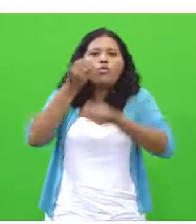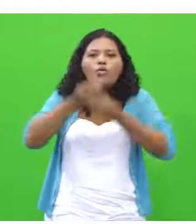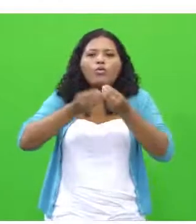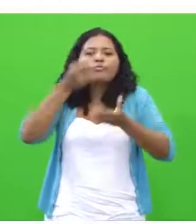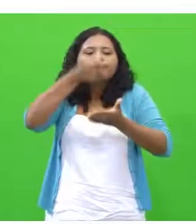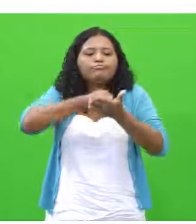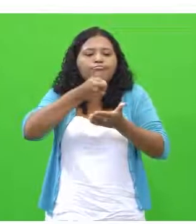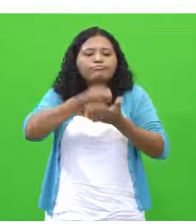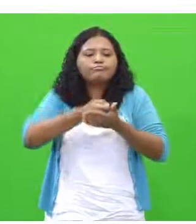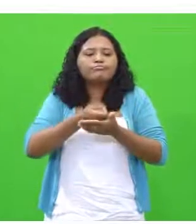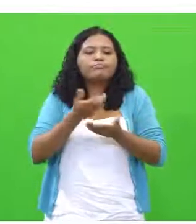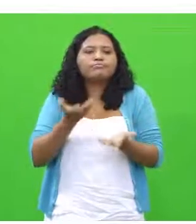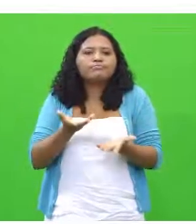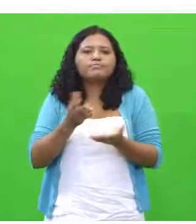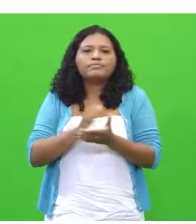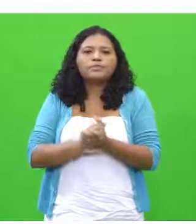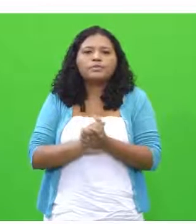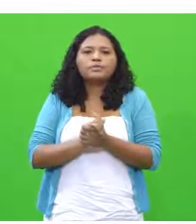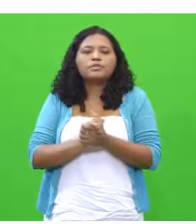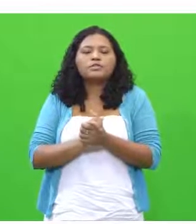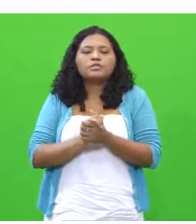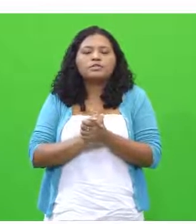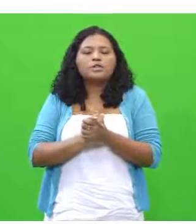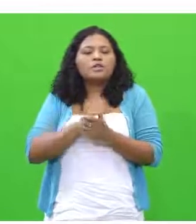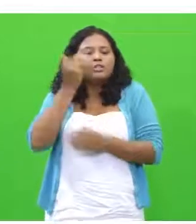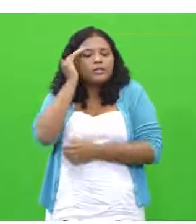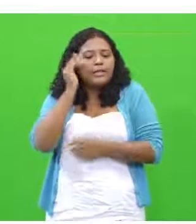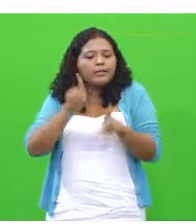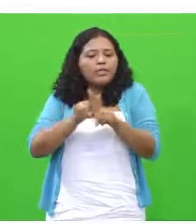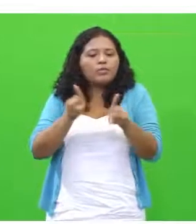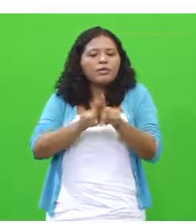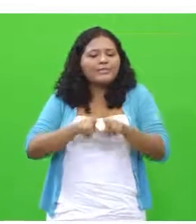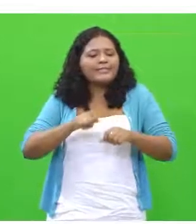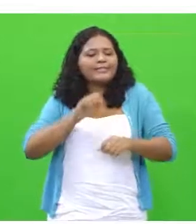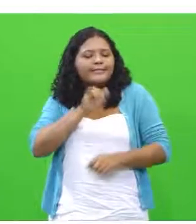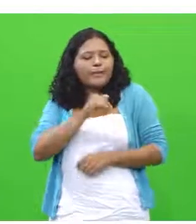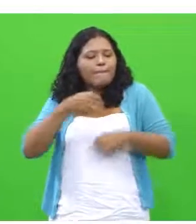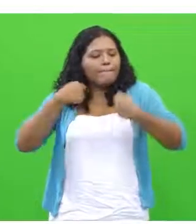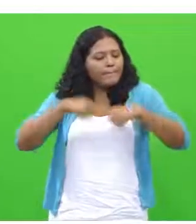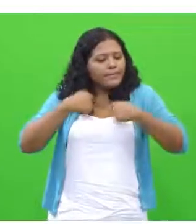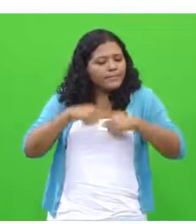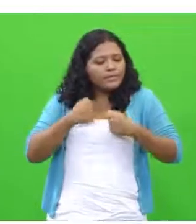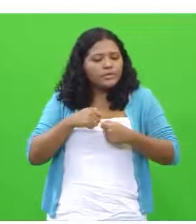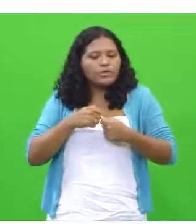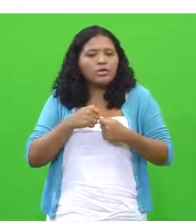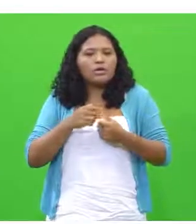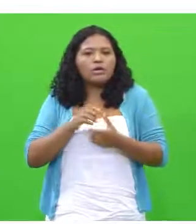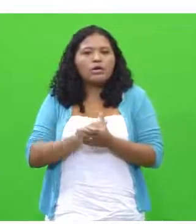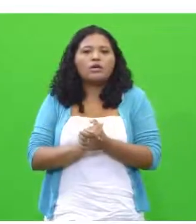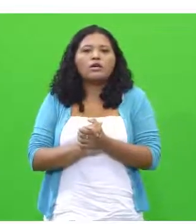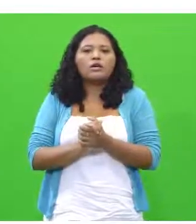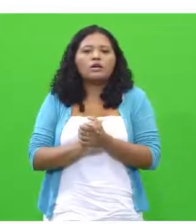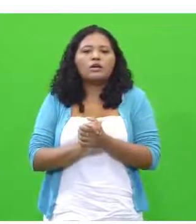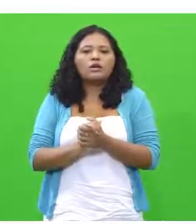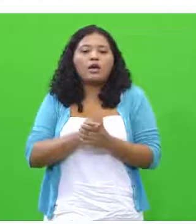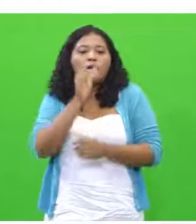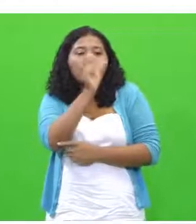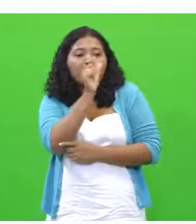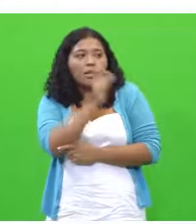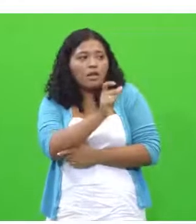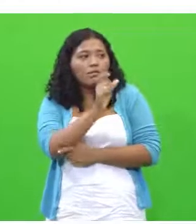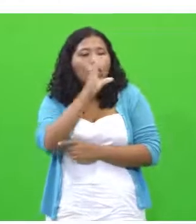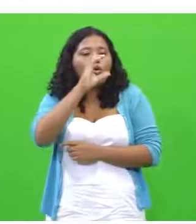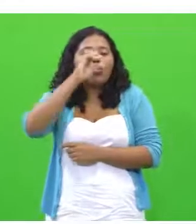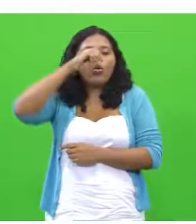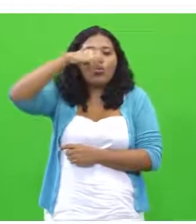comprar. Ciente de suas reais necessidades, a palavra consciente, nós achamos que ela é muito interessante